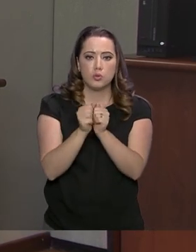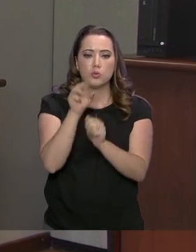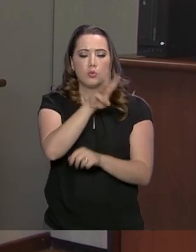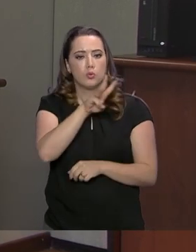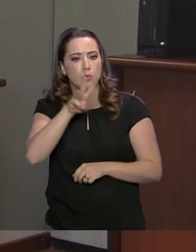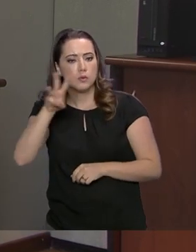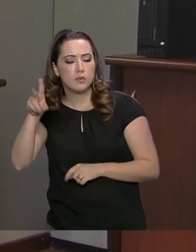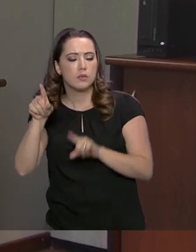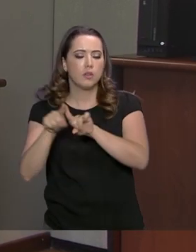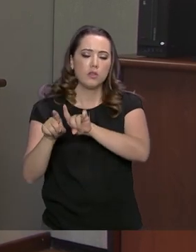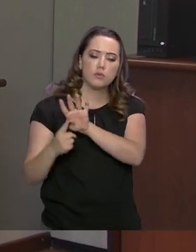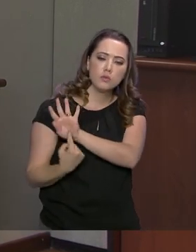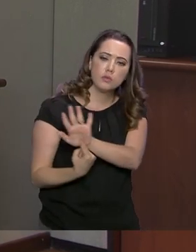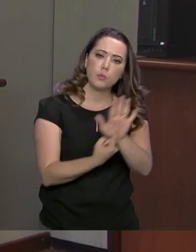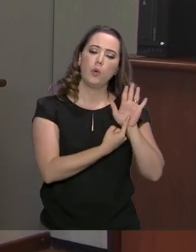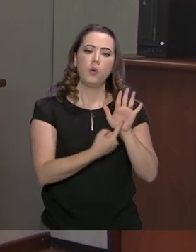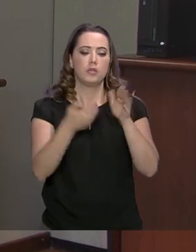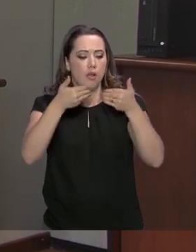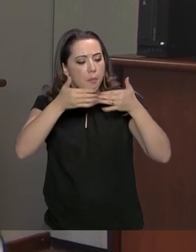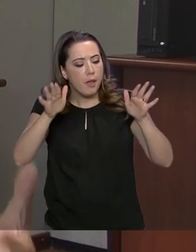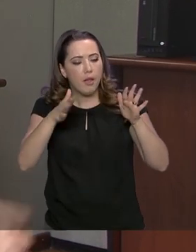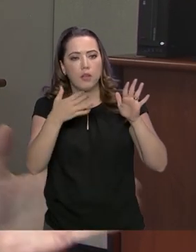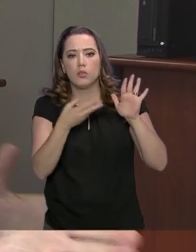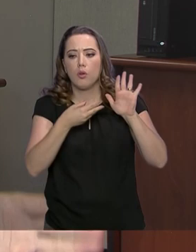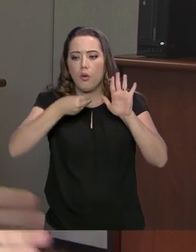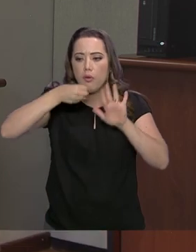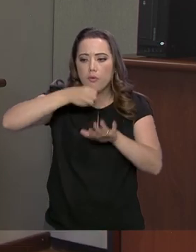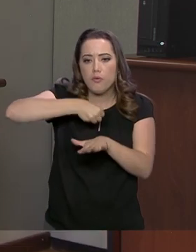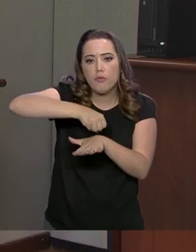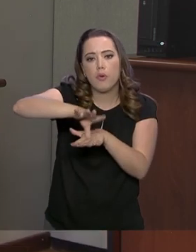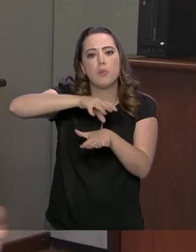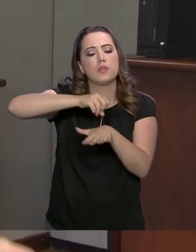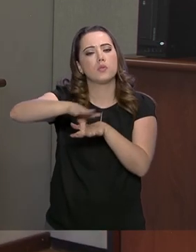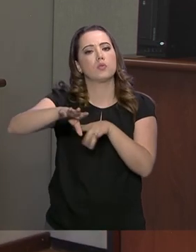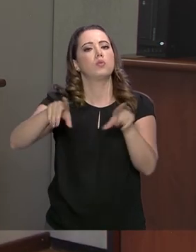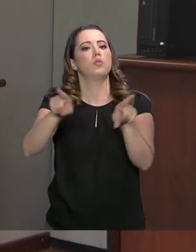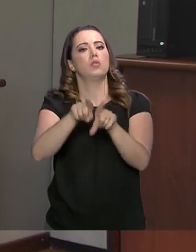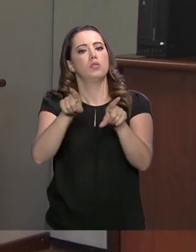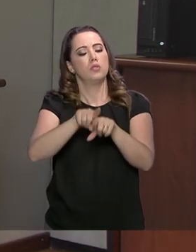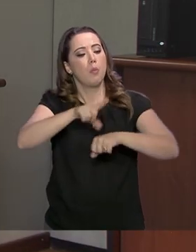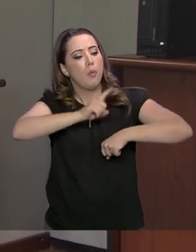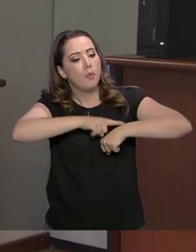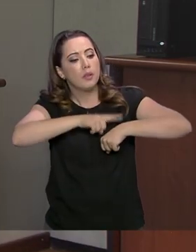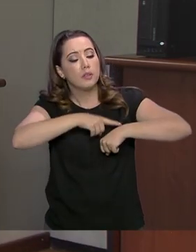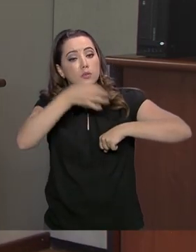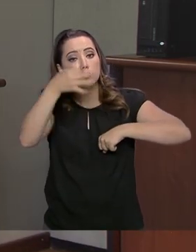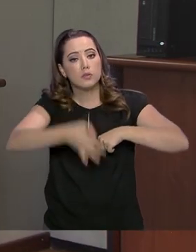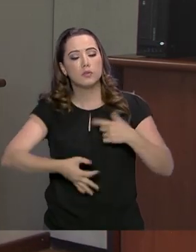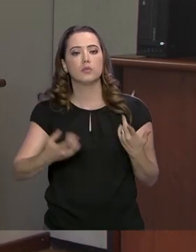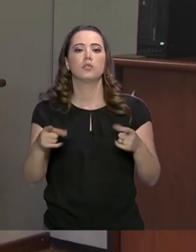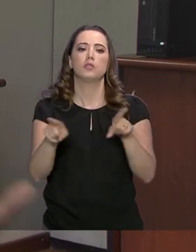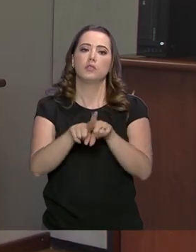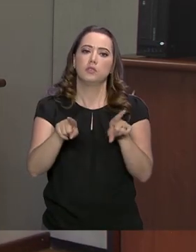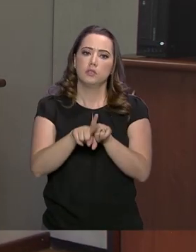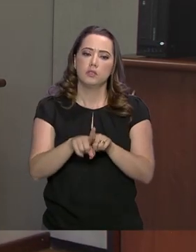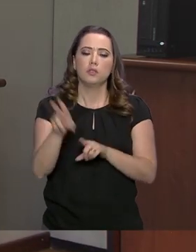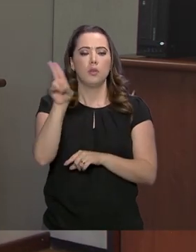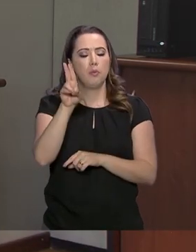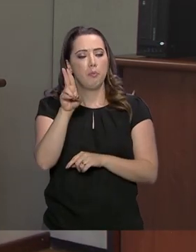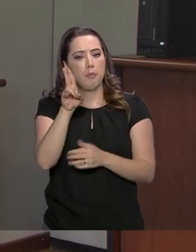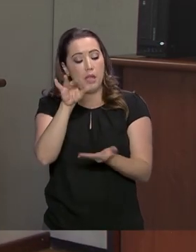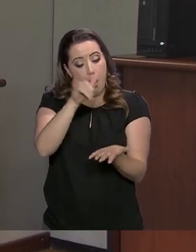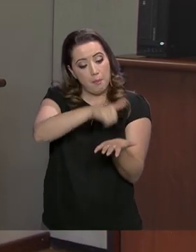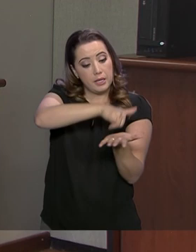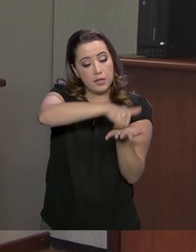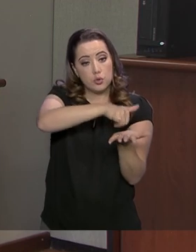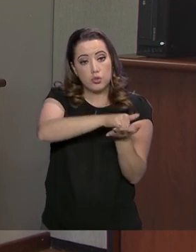painéis de dados abertos que permitem o monitoramento em tempo real do que está acontecendo, bem como aplicativos de